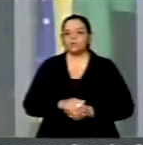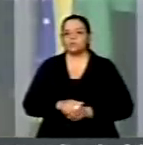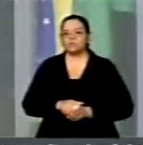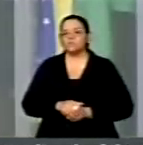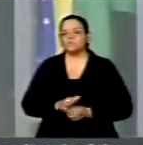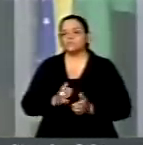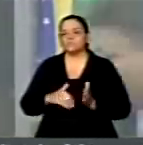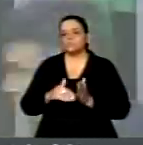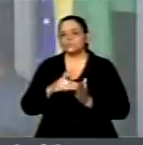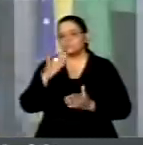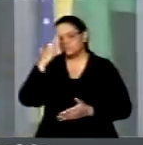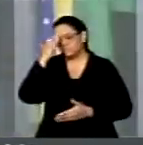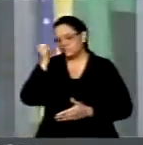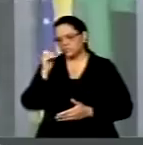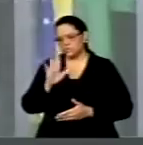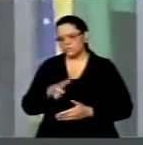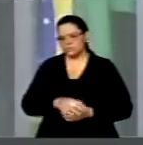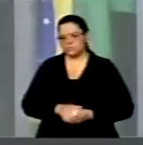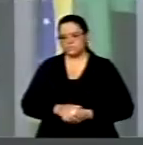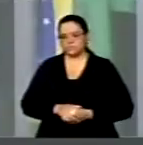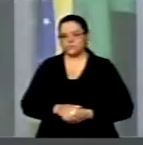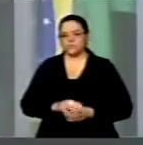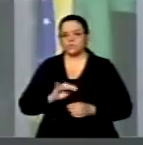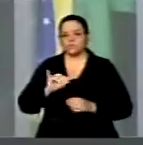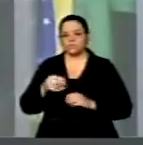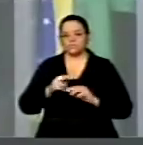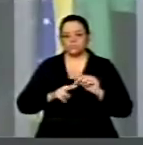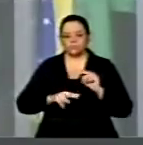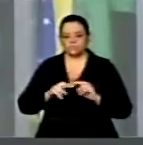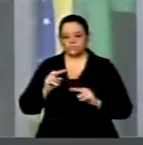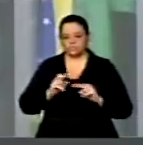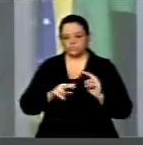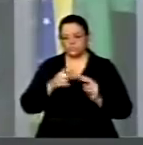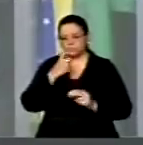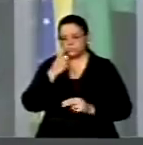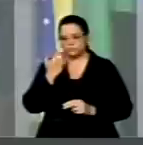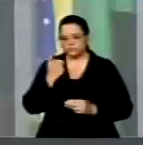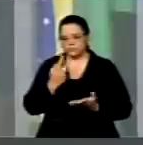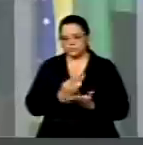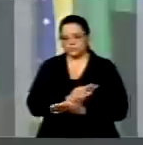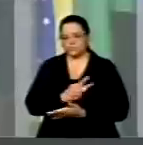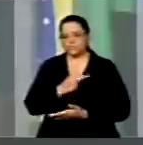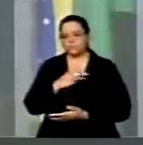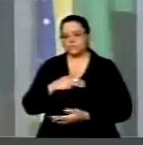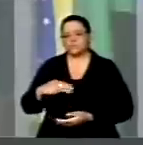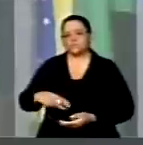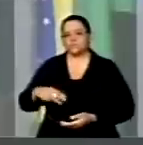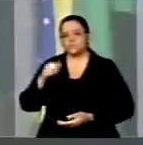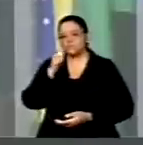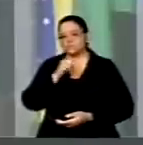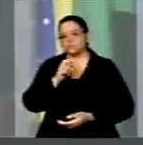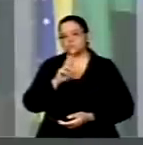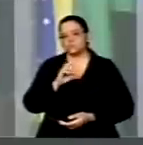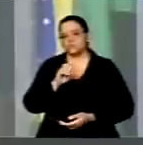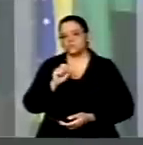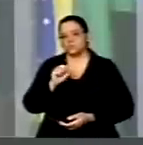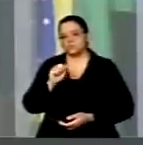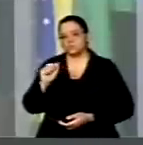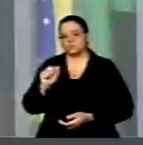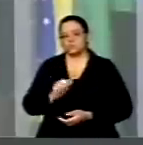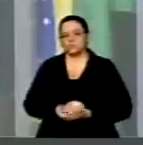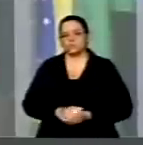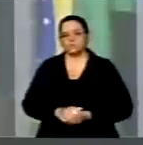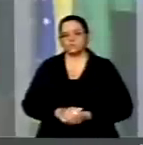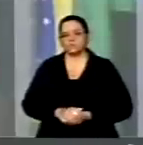E, ainda recentemente, em junho, a ministra Rosa Weber, em Adin, que